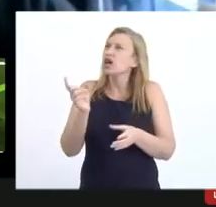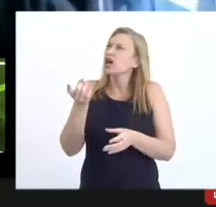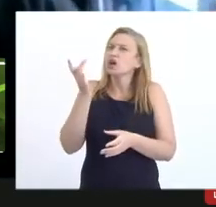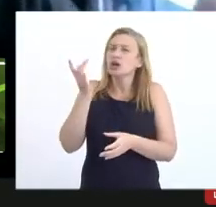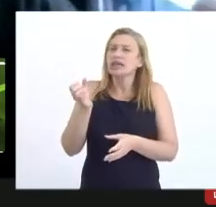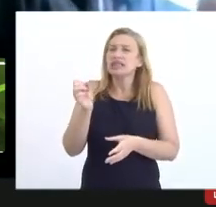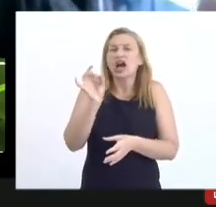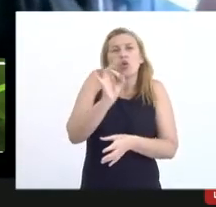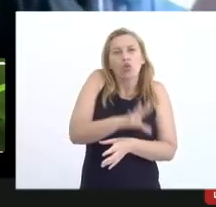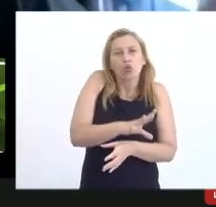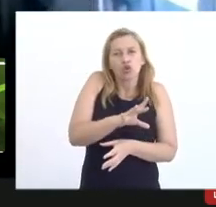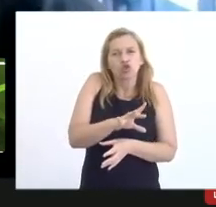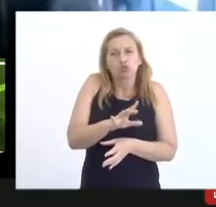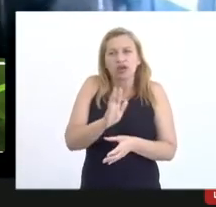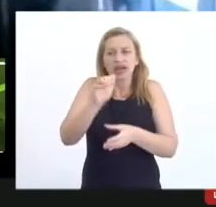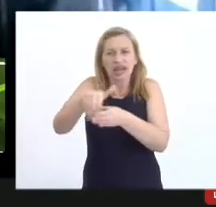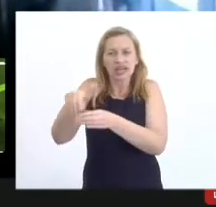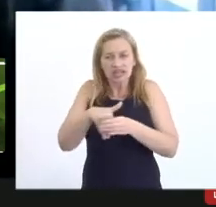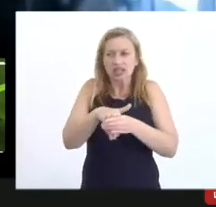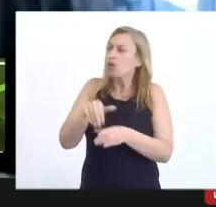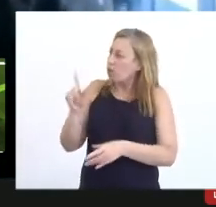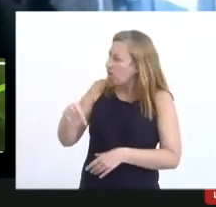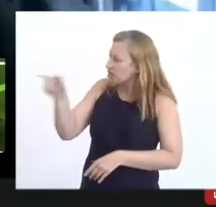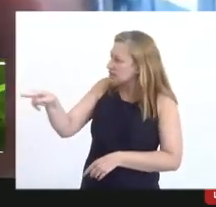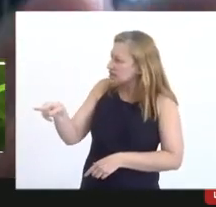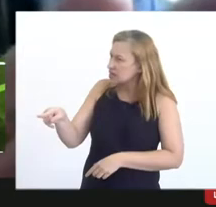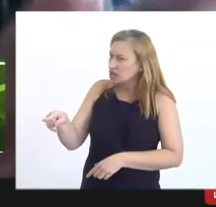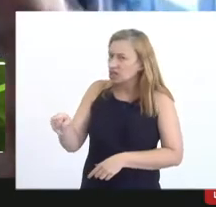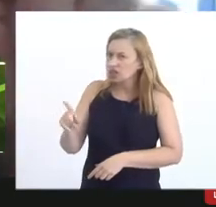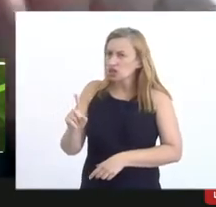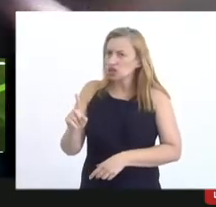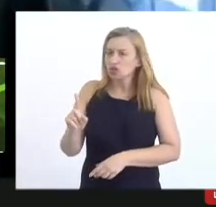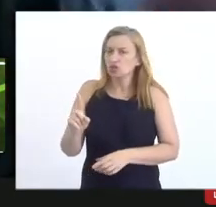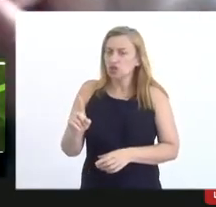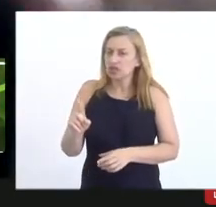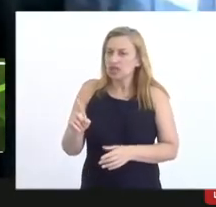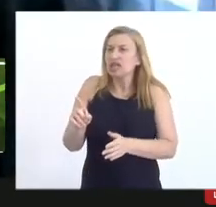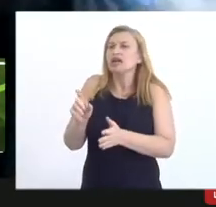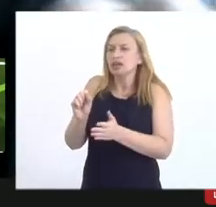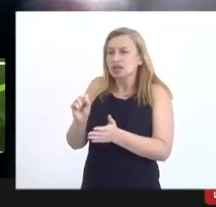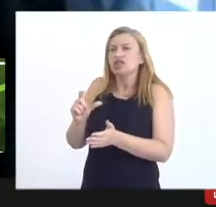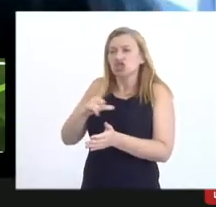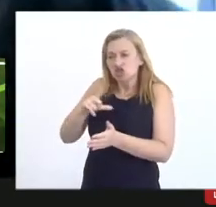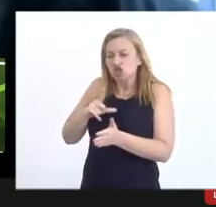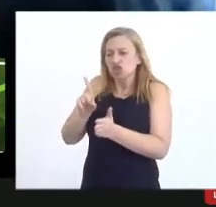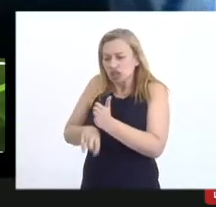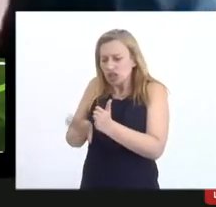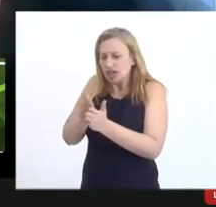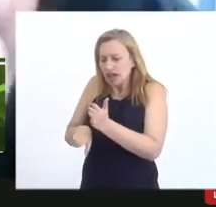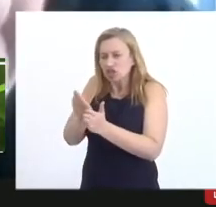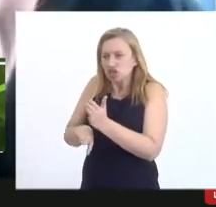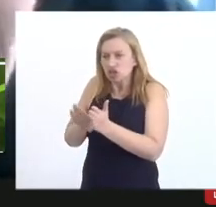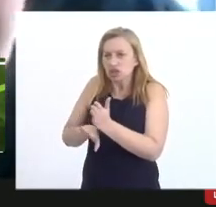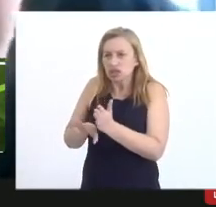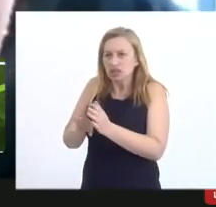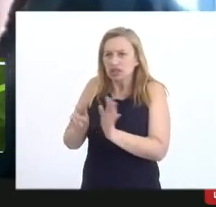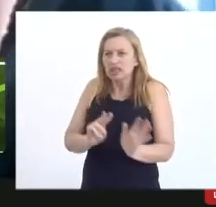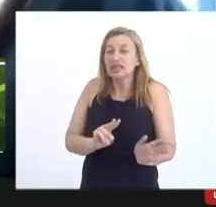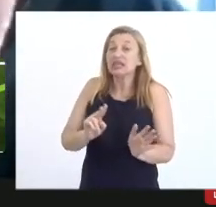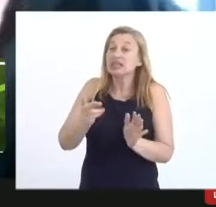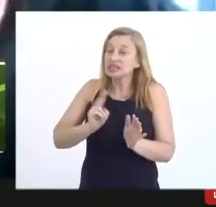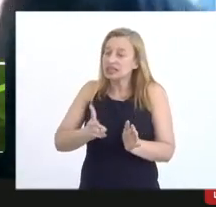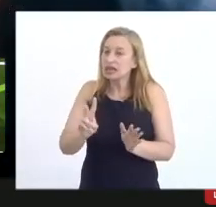concorri por exemplo era assim você não fazia no fim de tudo você tinha que ir lançando semanalmente